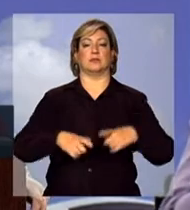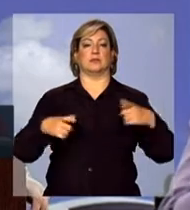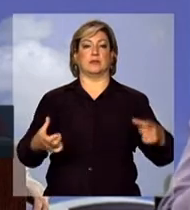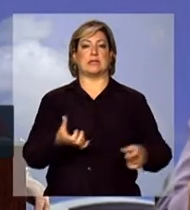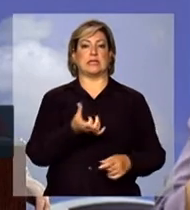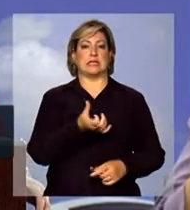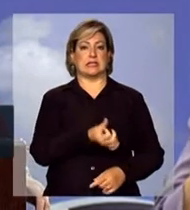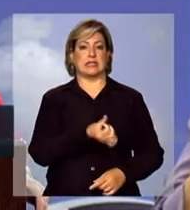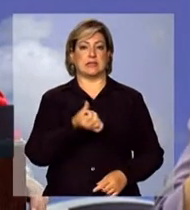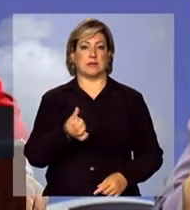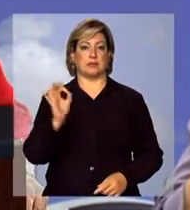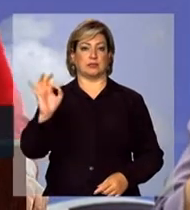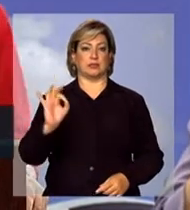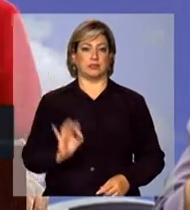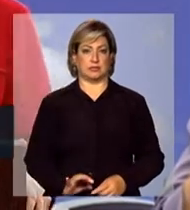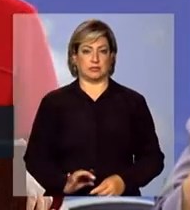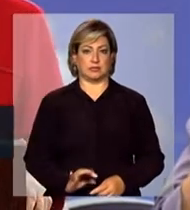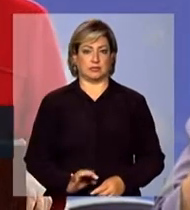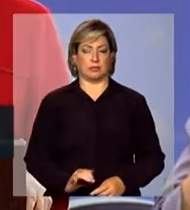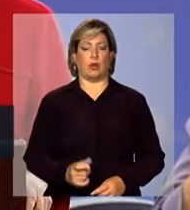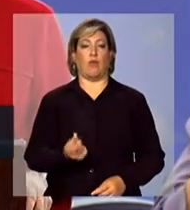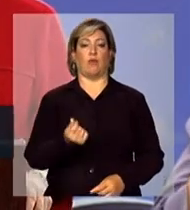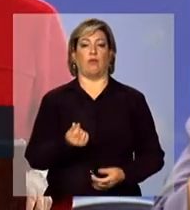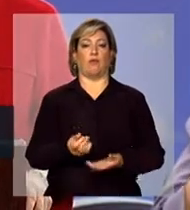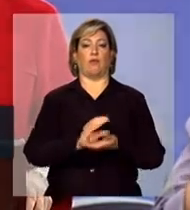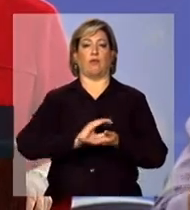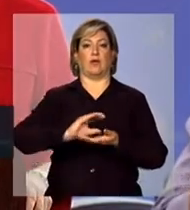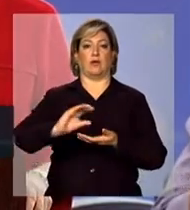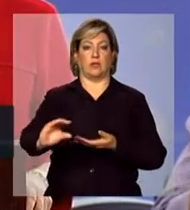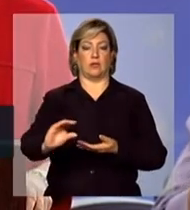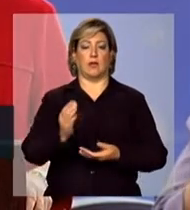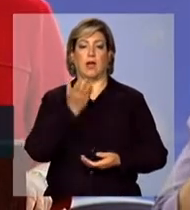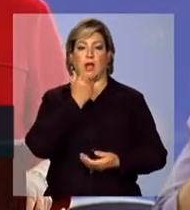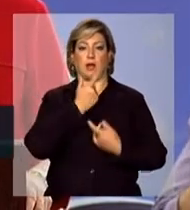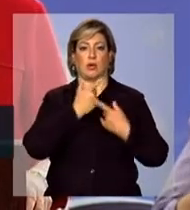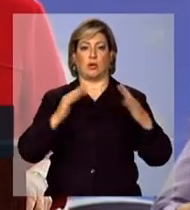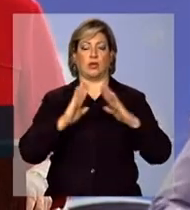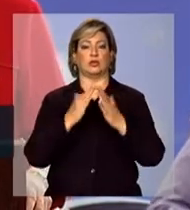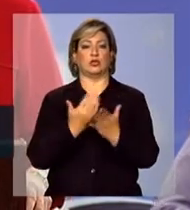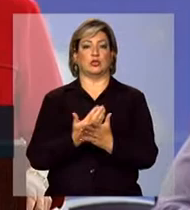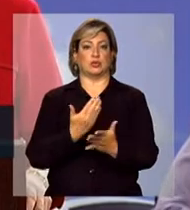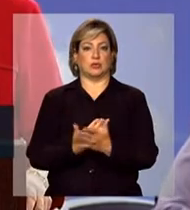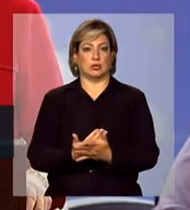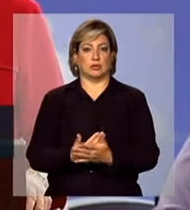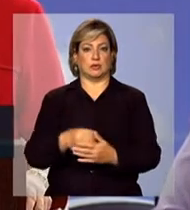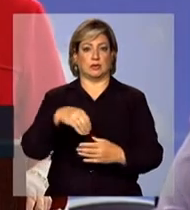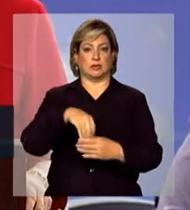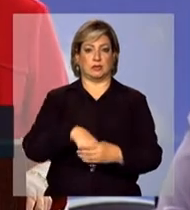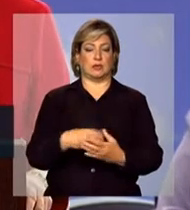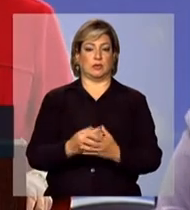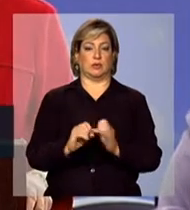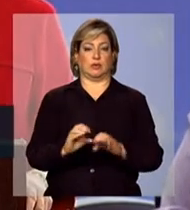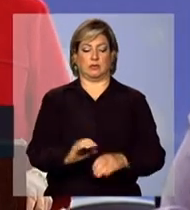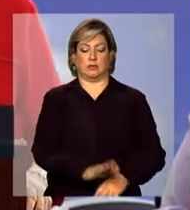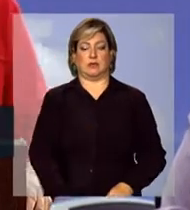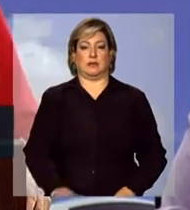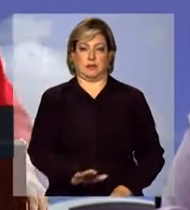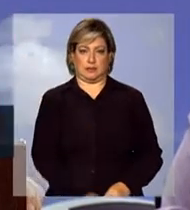66% o valor repassado para a alimentação escolar na educação infantil.